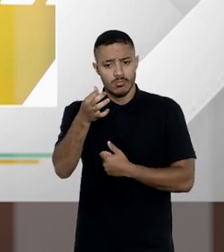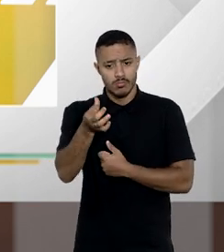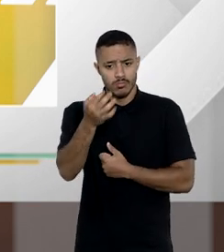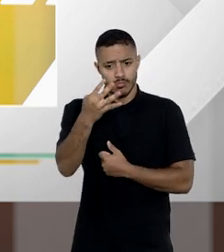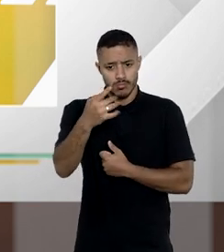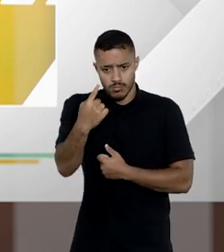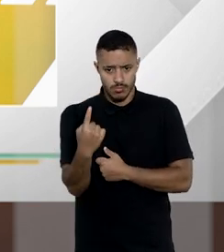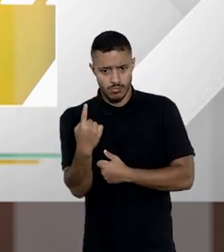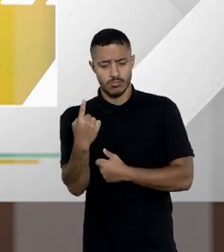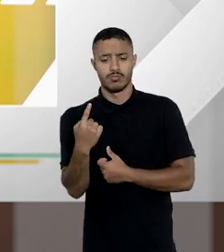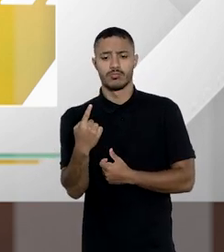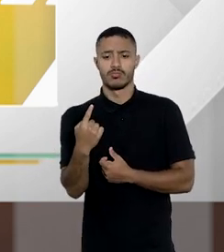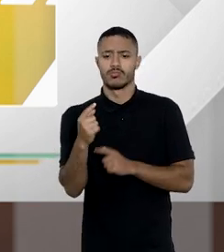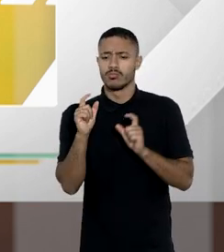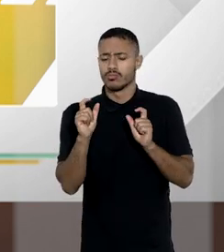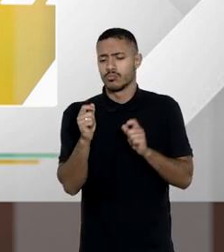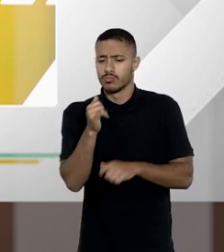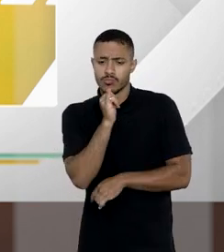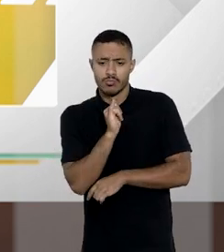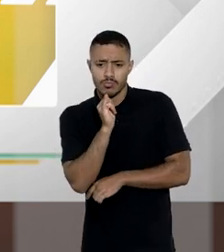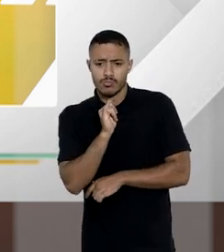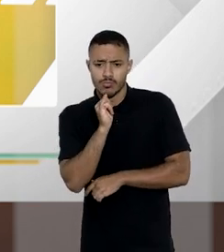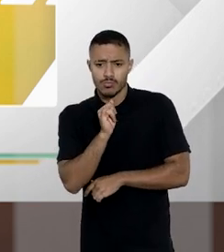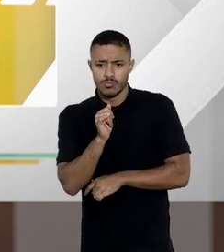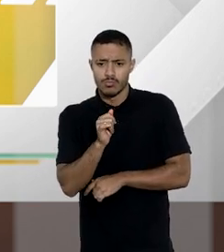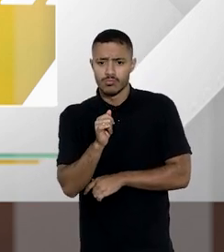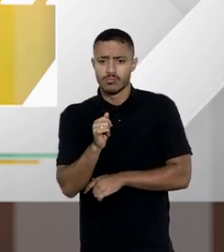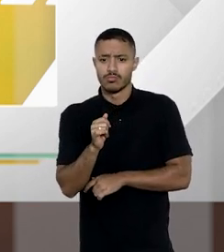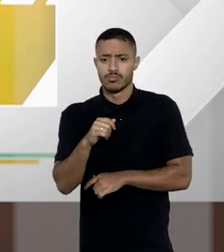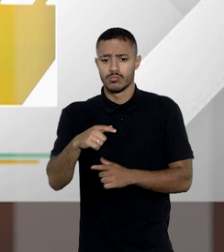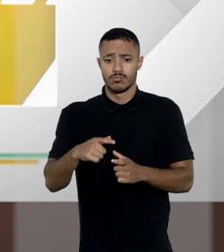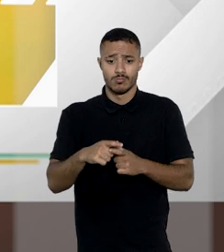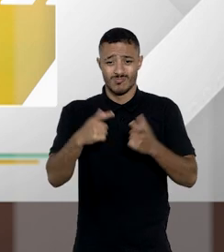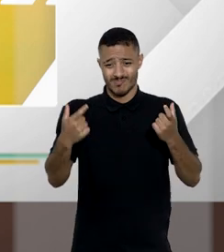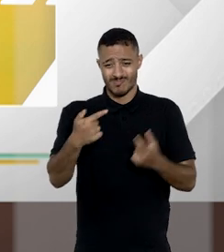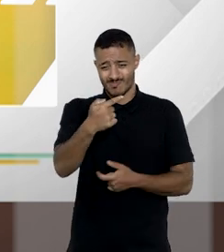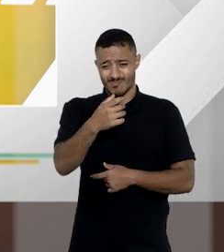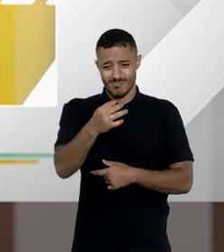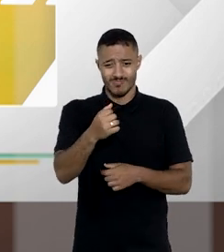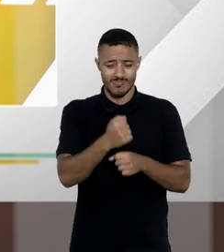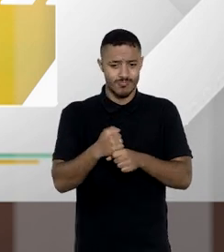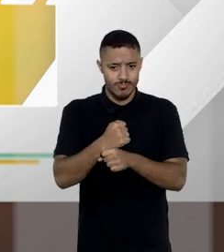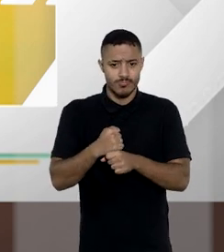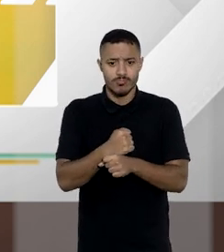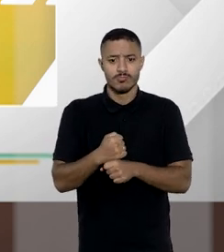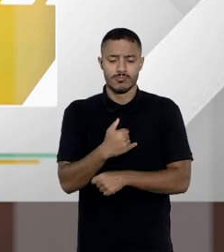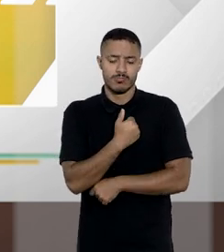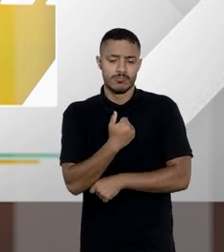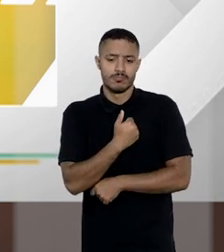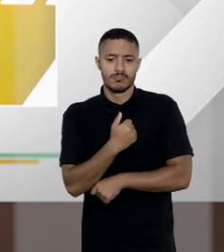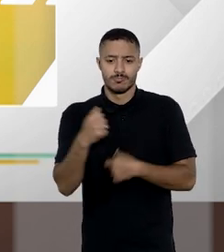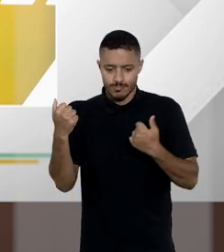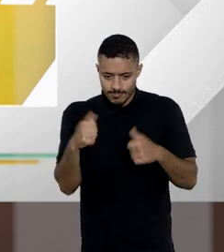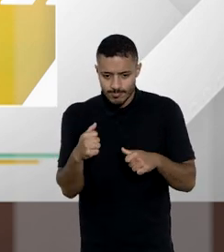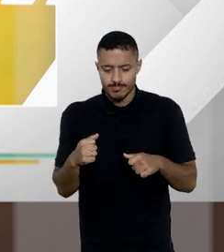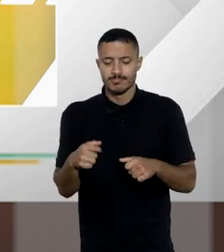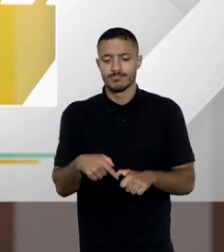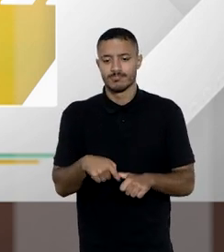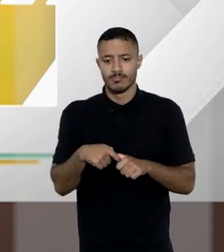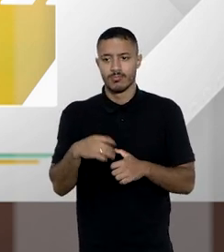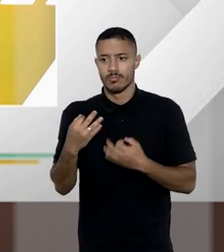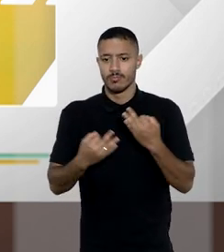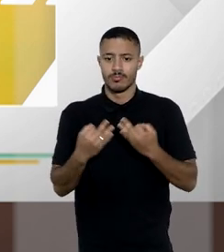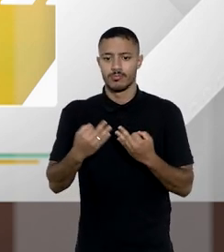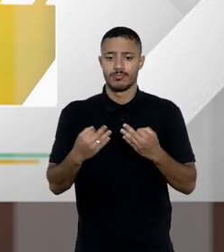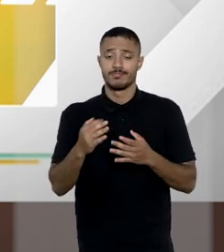1641 do código civil como por exemplo no caso de maiores de 70 anos e dos que precisam de suprimento